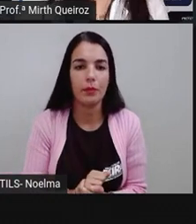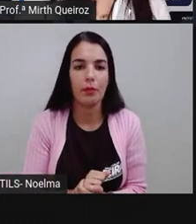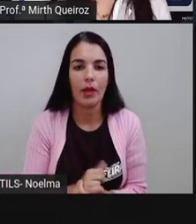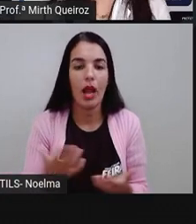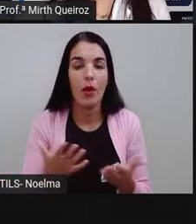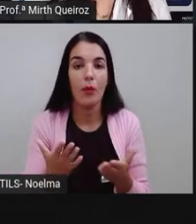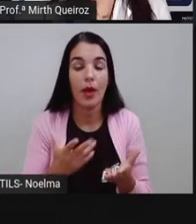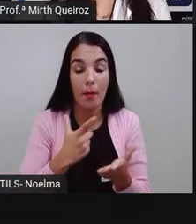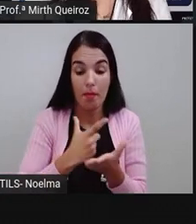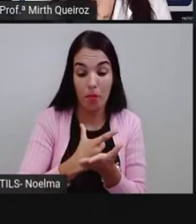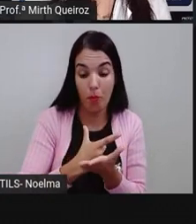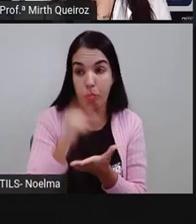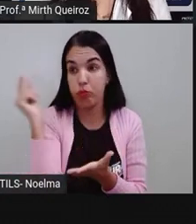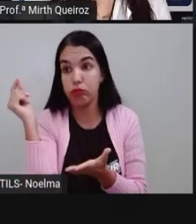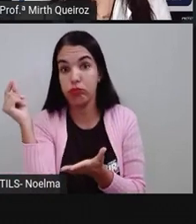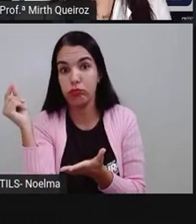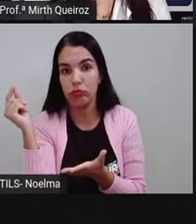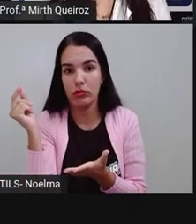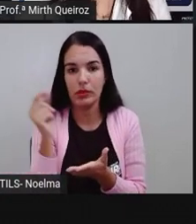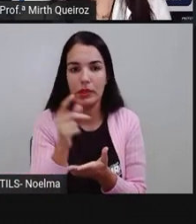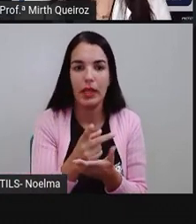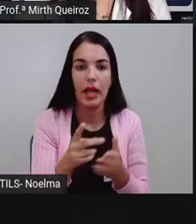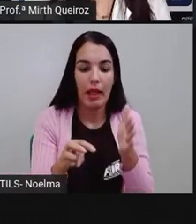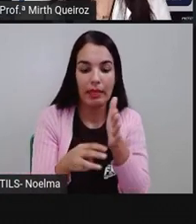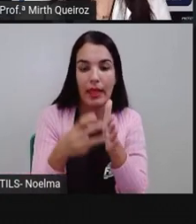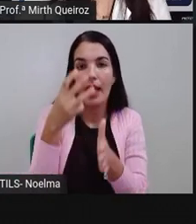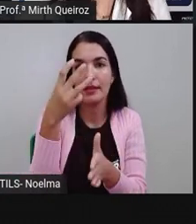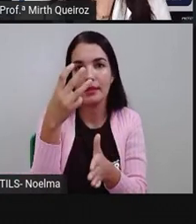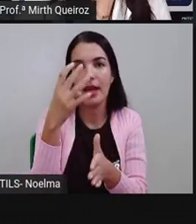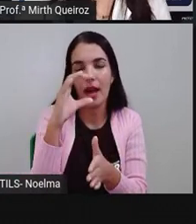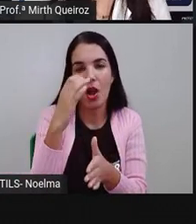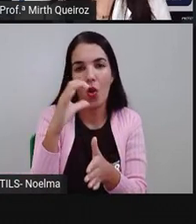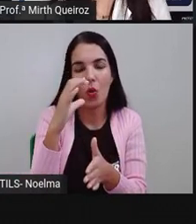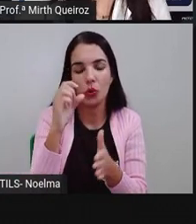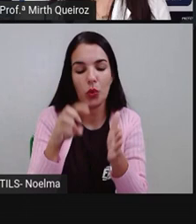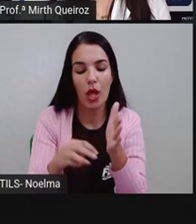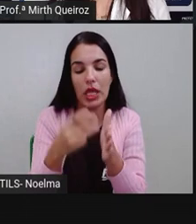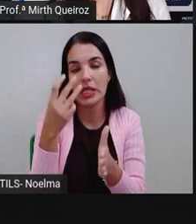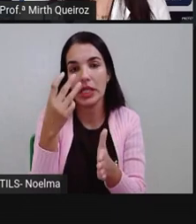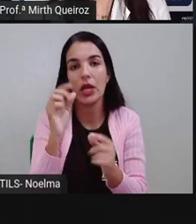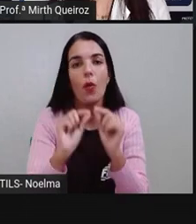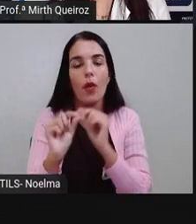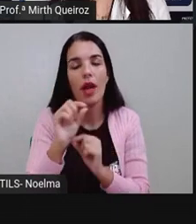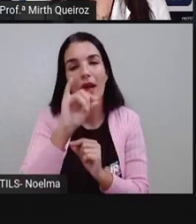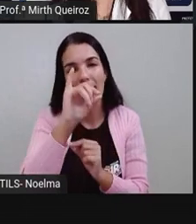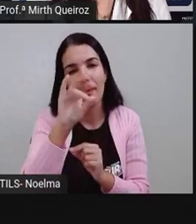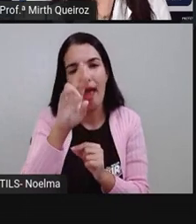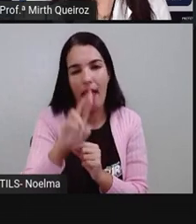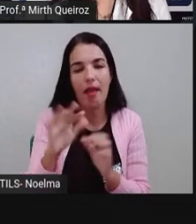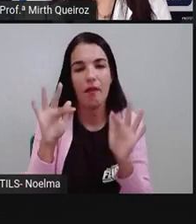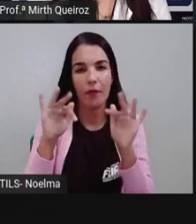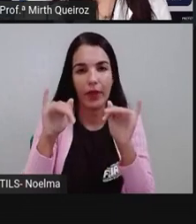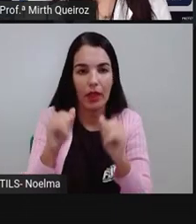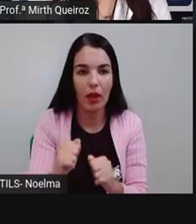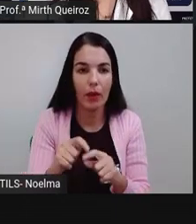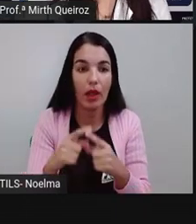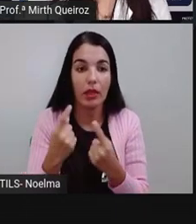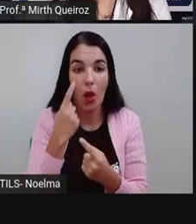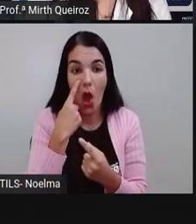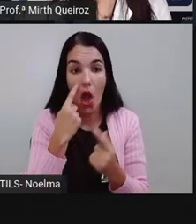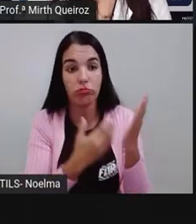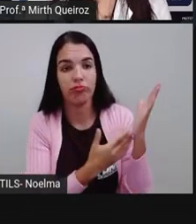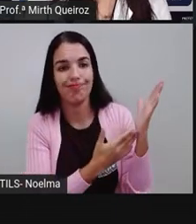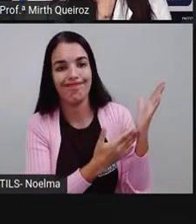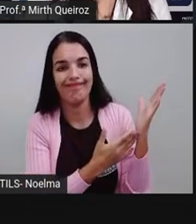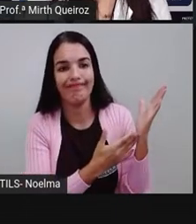Partir, que é um verbo de terceira conjugação. Por quê? Termina em IR. O parte é